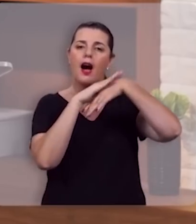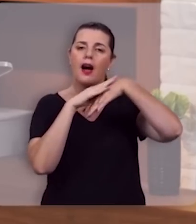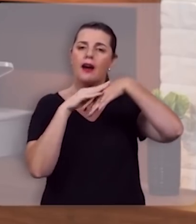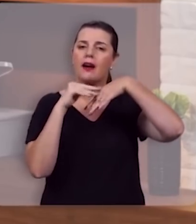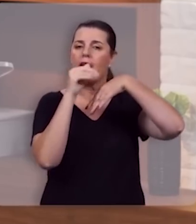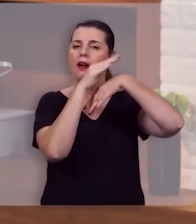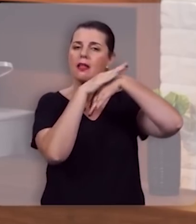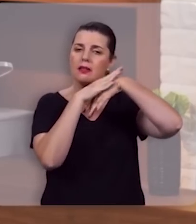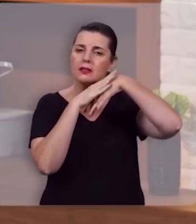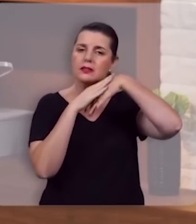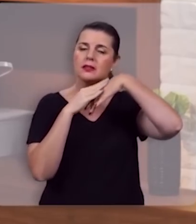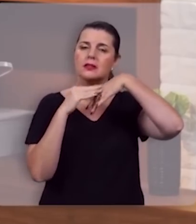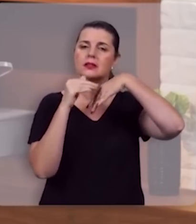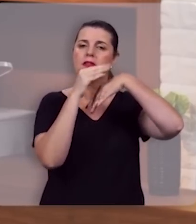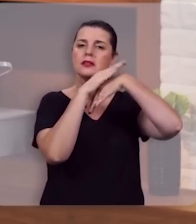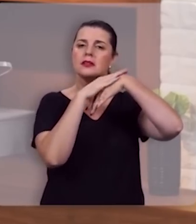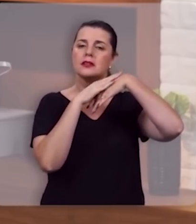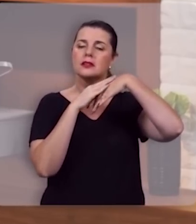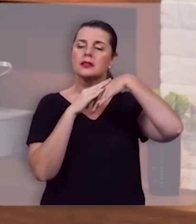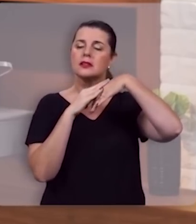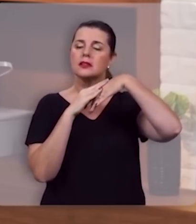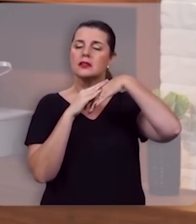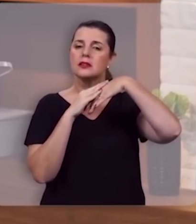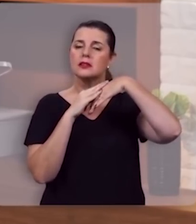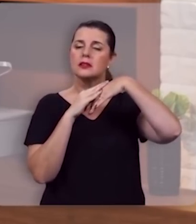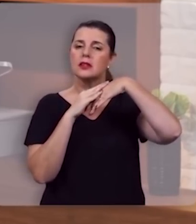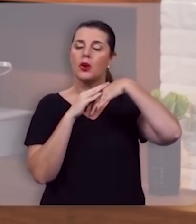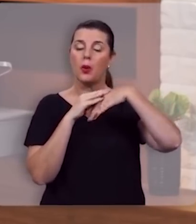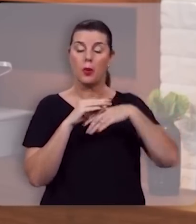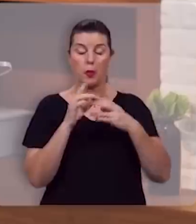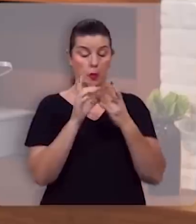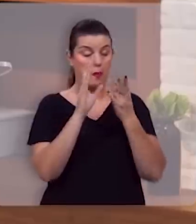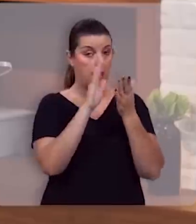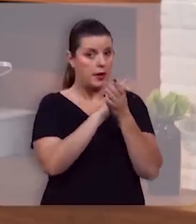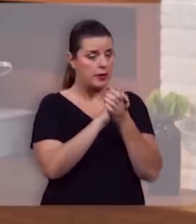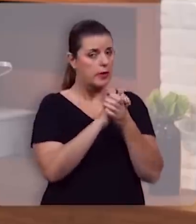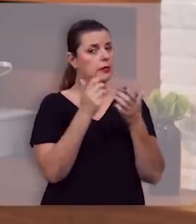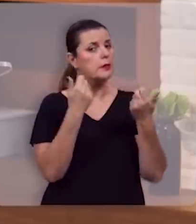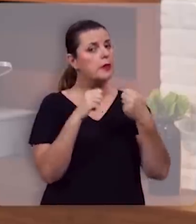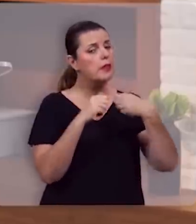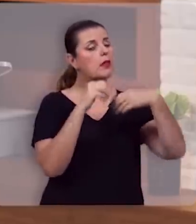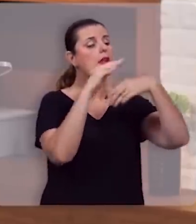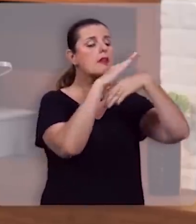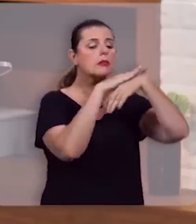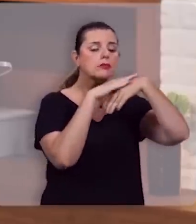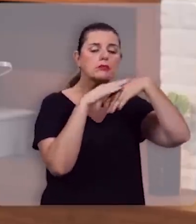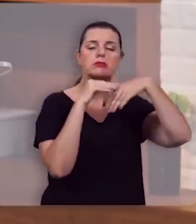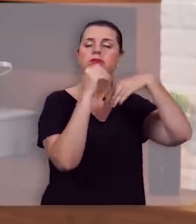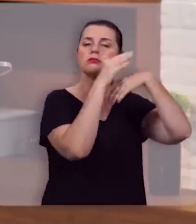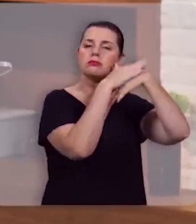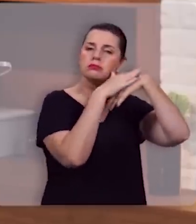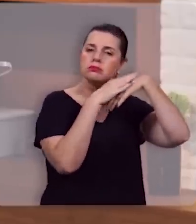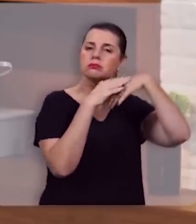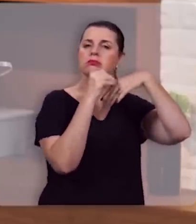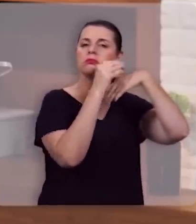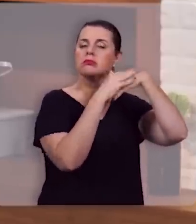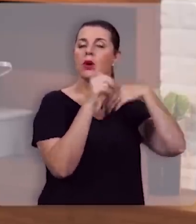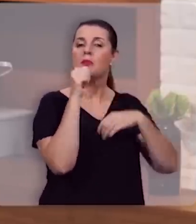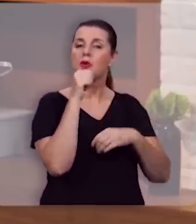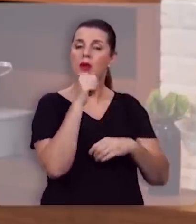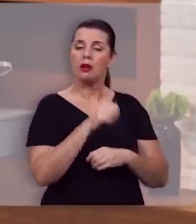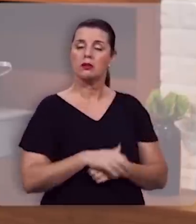acariciar em outras palavras o marido precisa acariciar a sua mulher